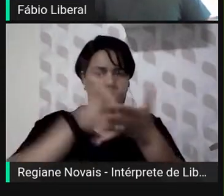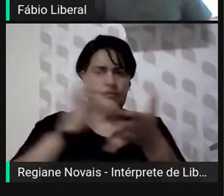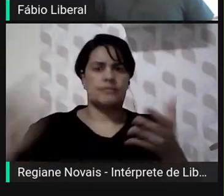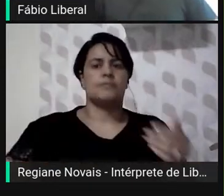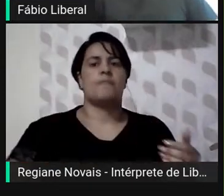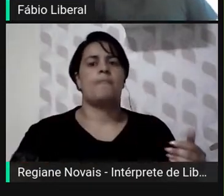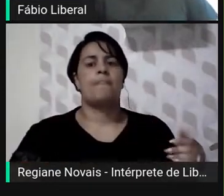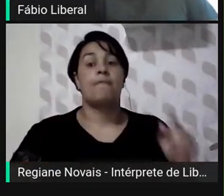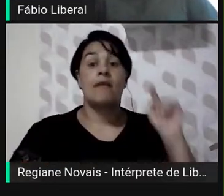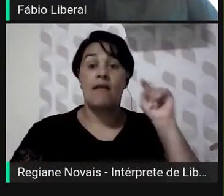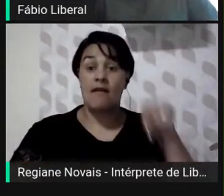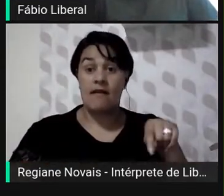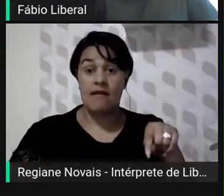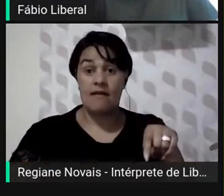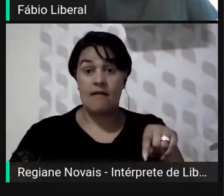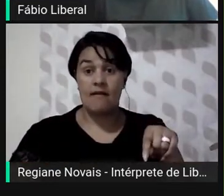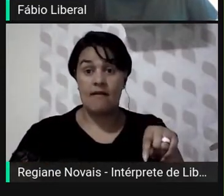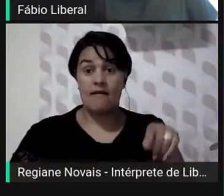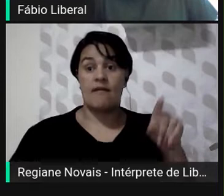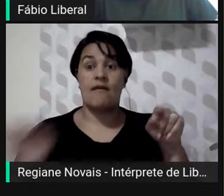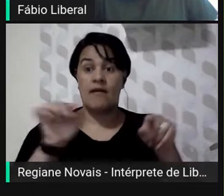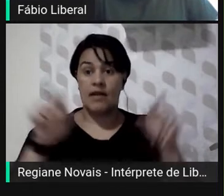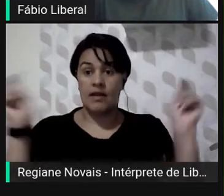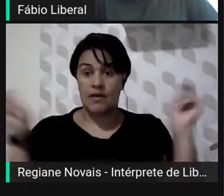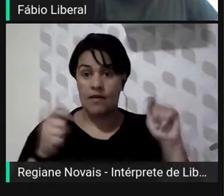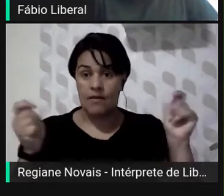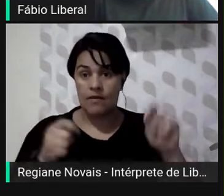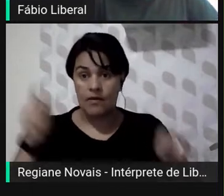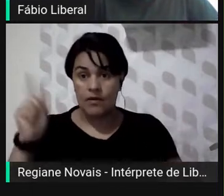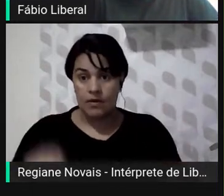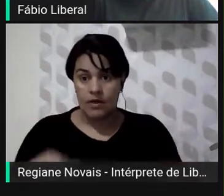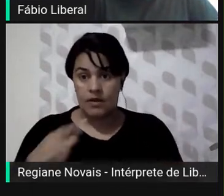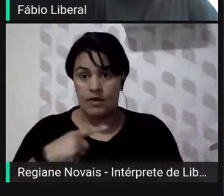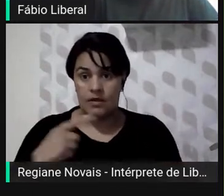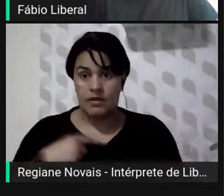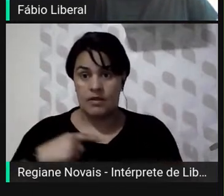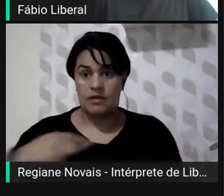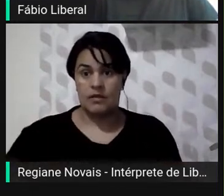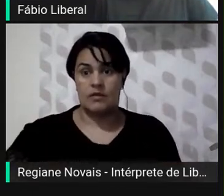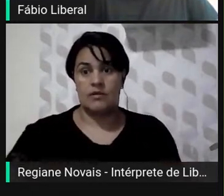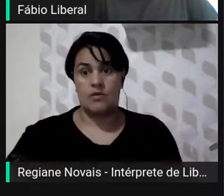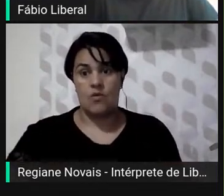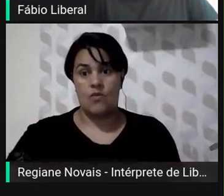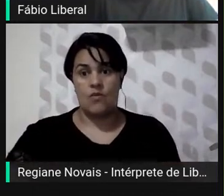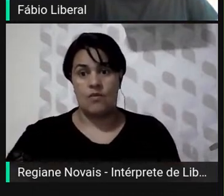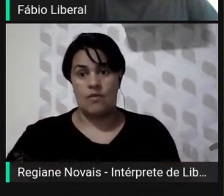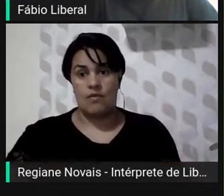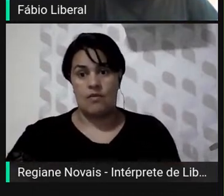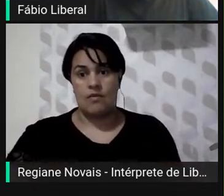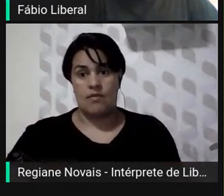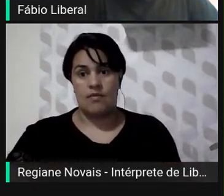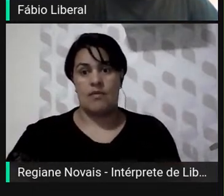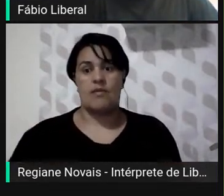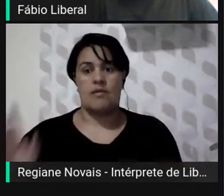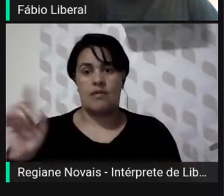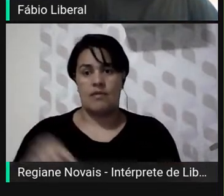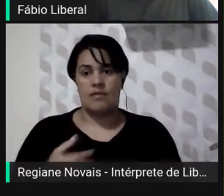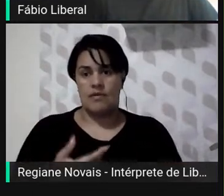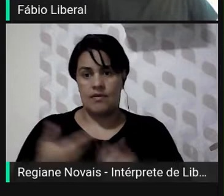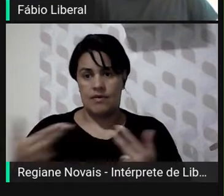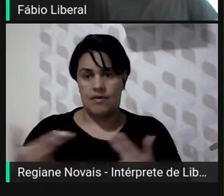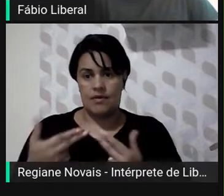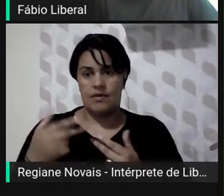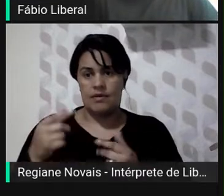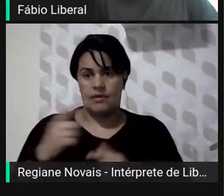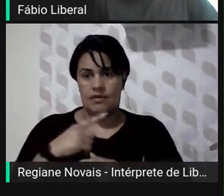exercício corresponde à análise dos documentos do processo legislativo, análise de documentos que geralmente são escritos e que se